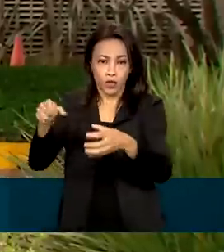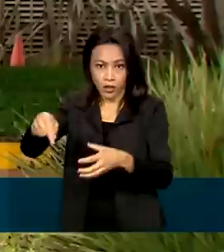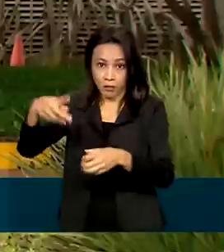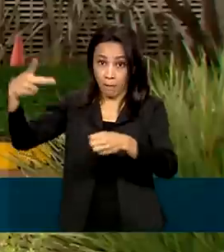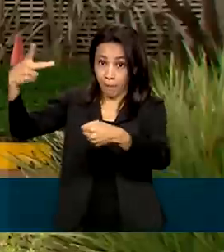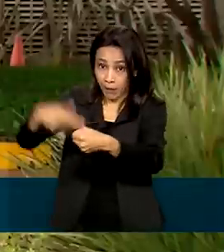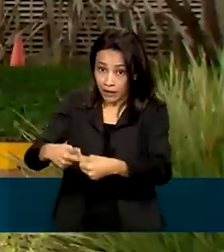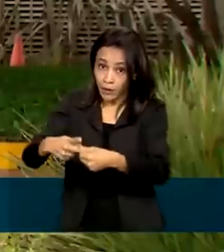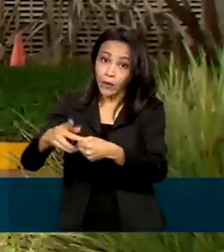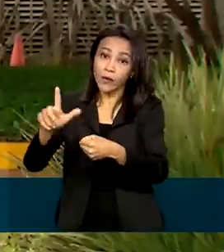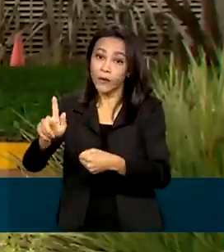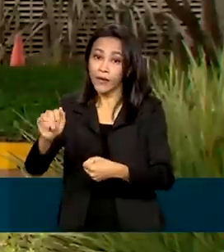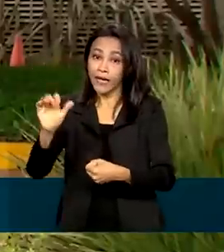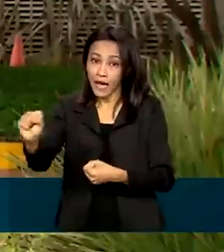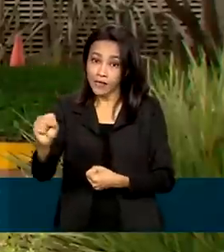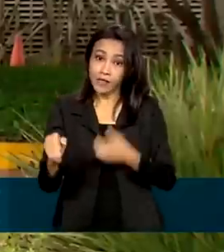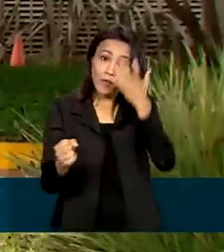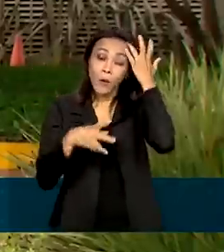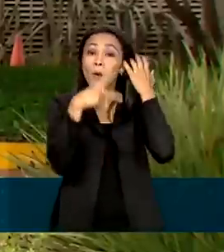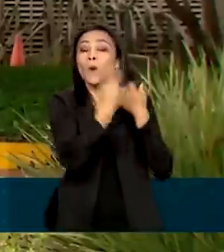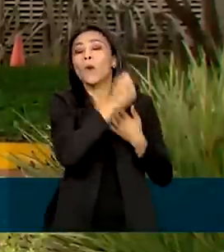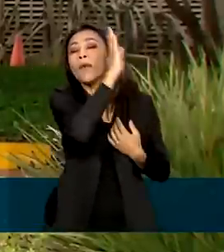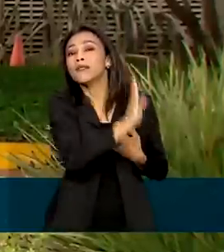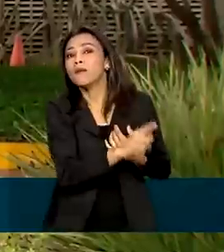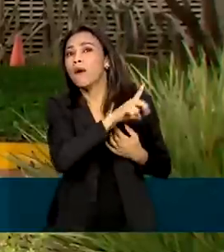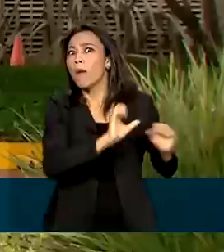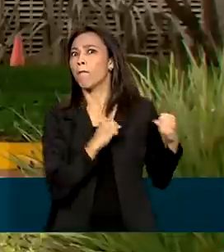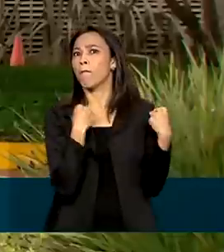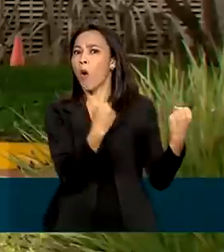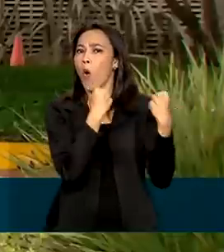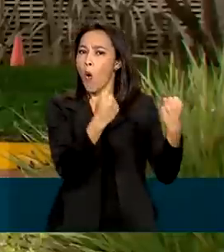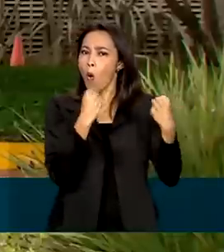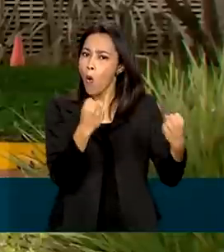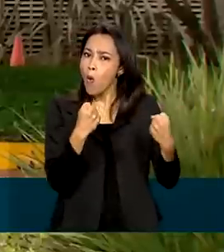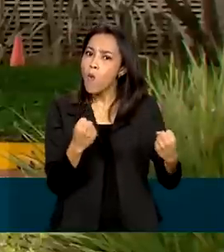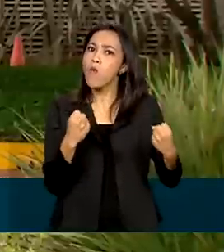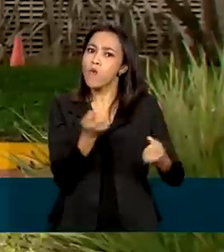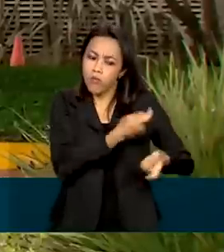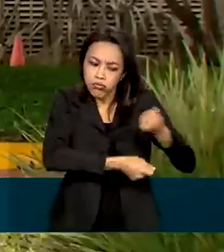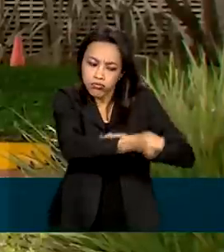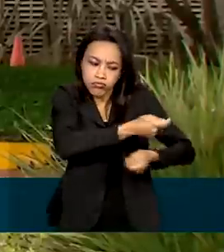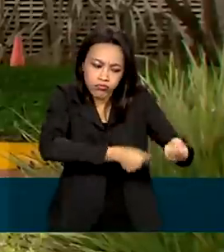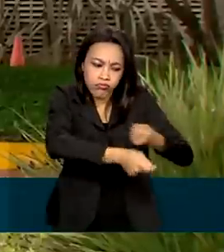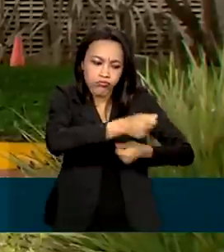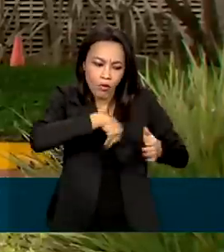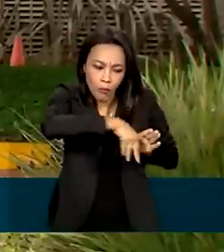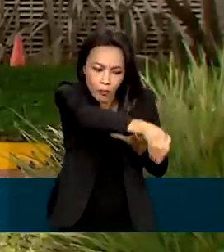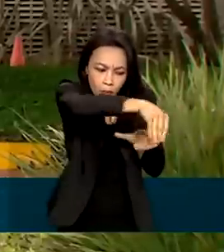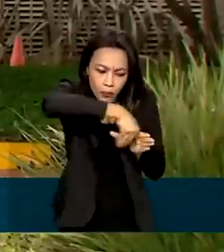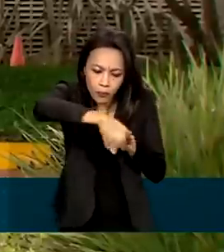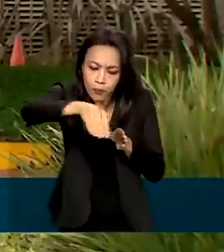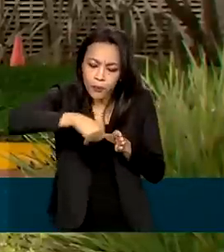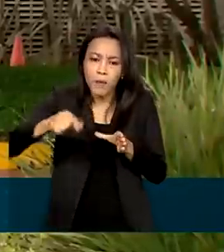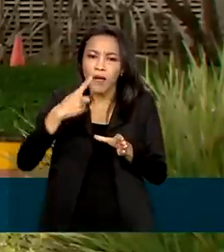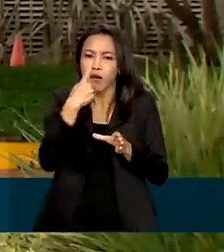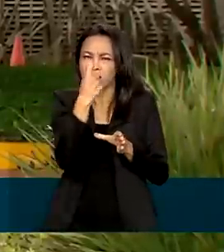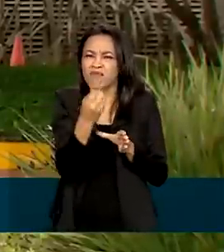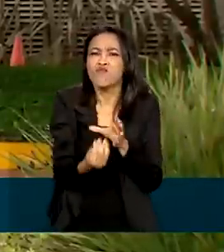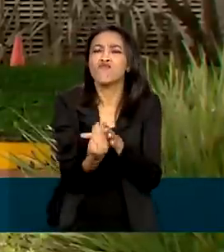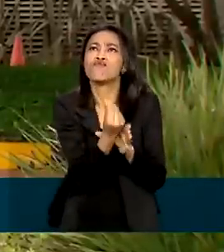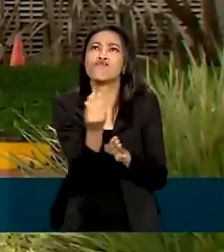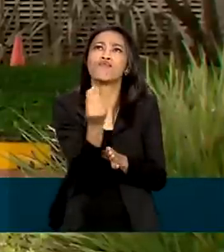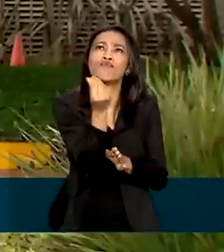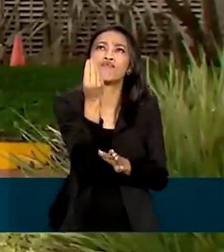brasileiro, o Brasil ama uma potência no agronegócio com trabalho de baixa emissão de carbono, que pode afetar,